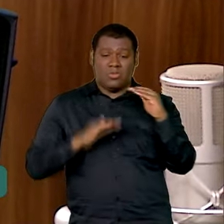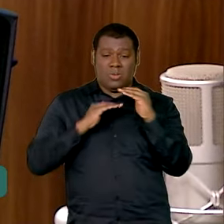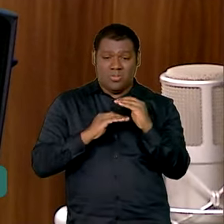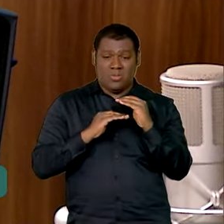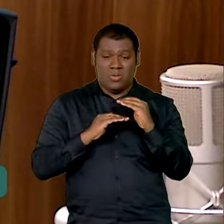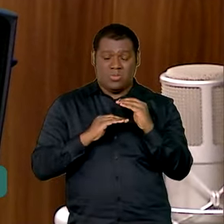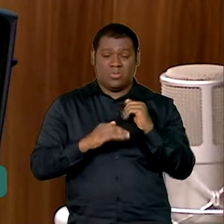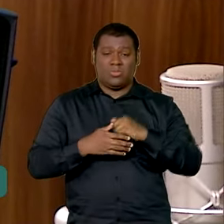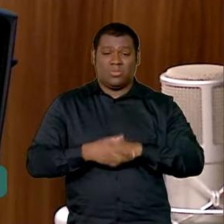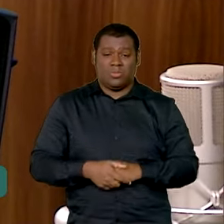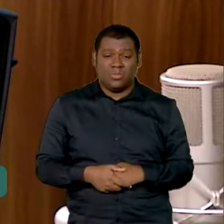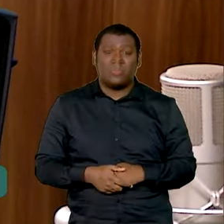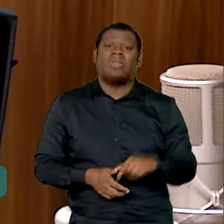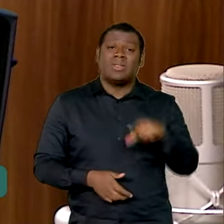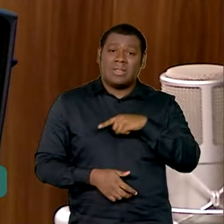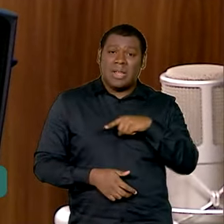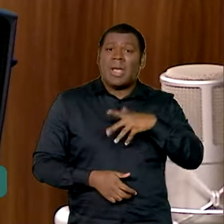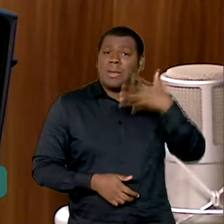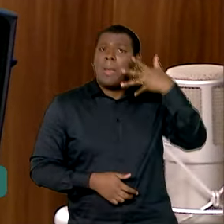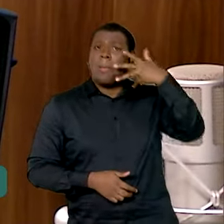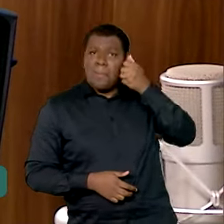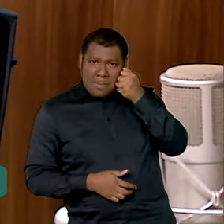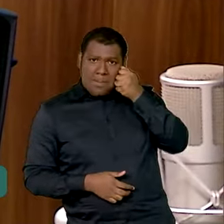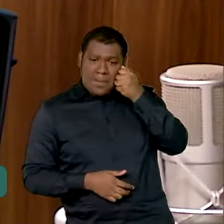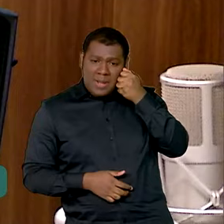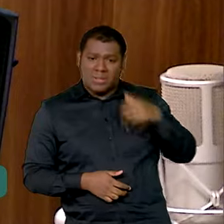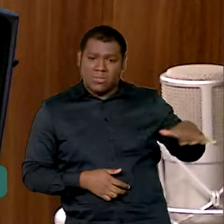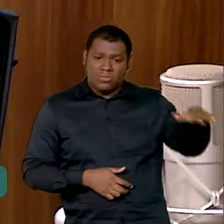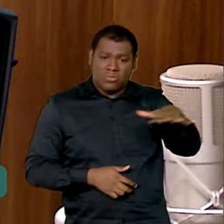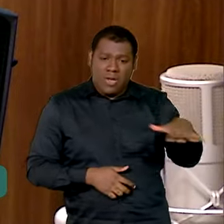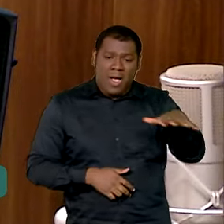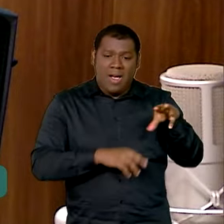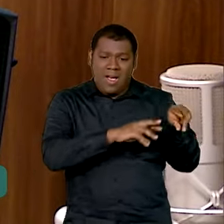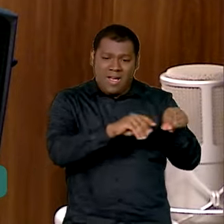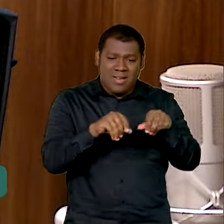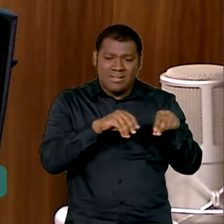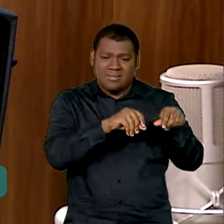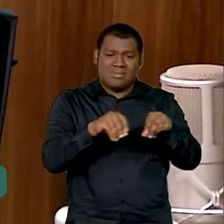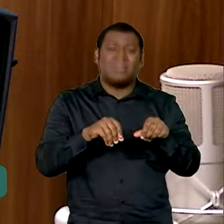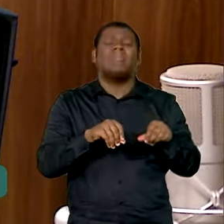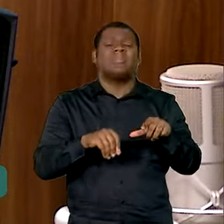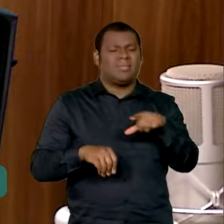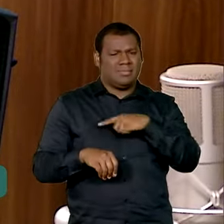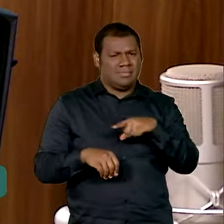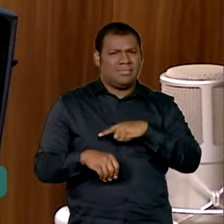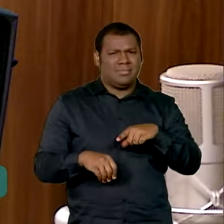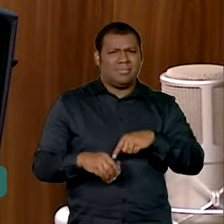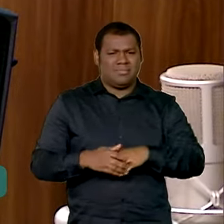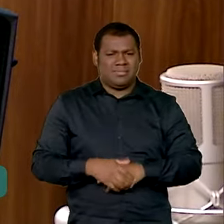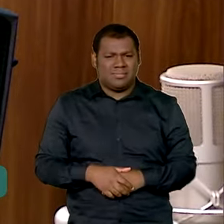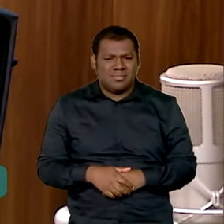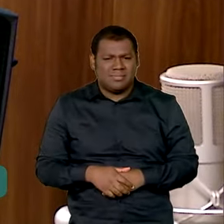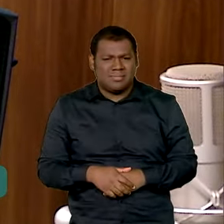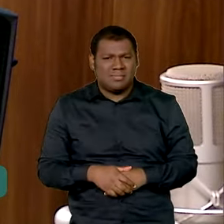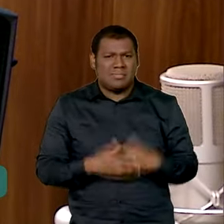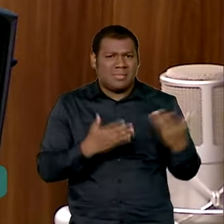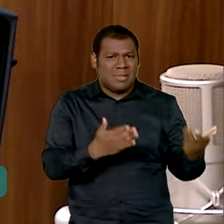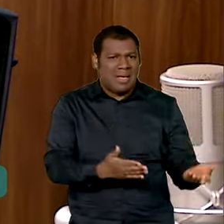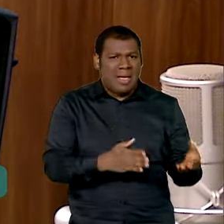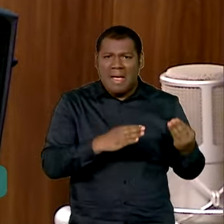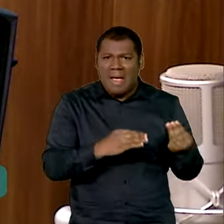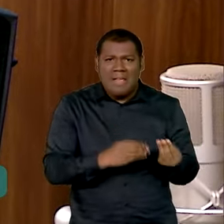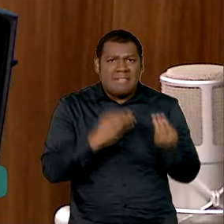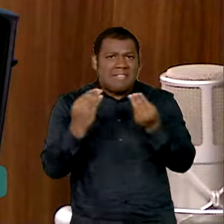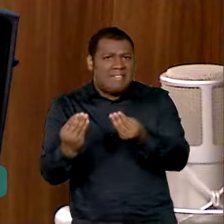ele já tem muito patrimônio de terras e que ele não destina a nenhuma